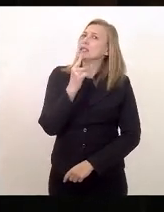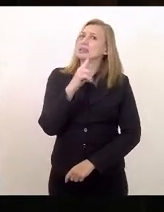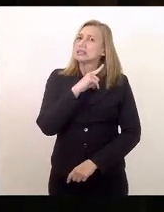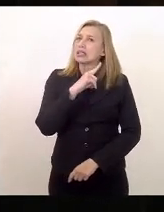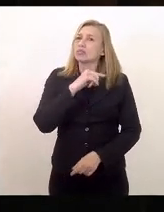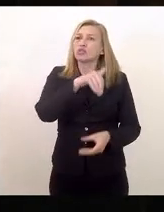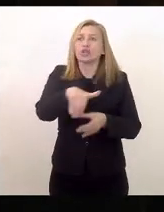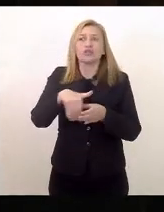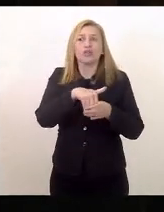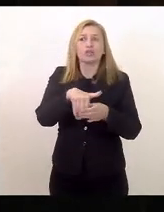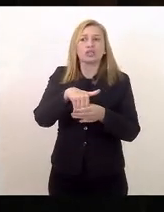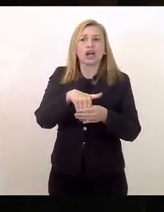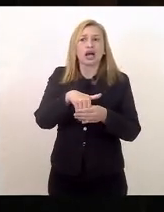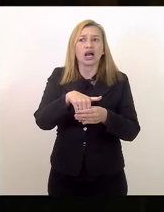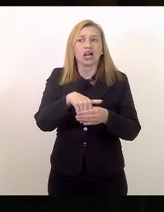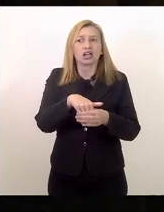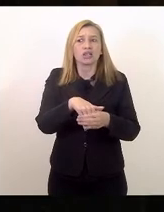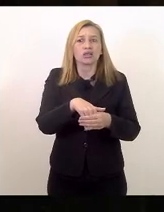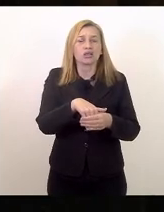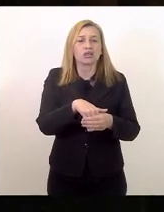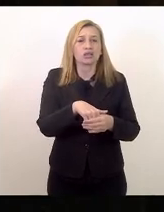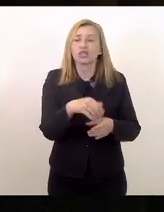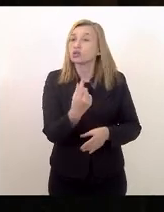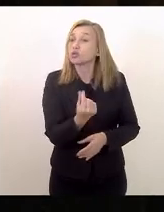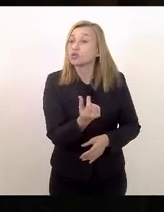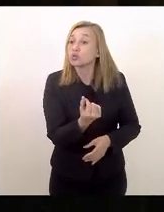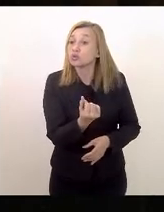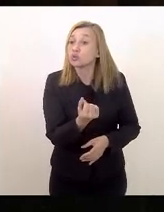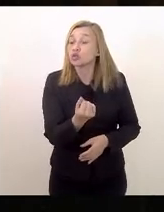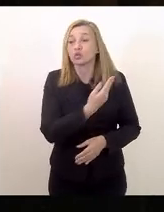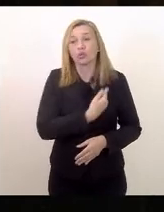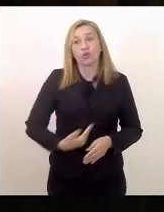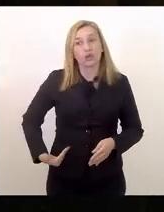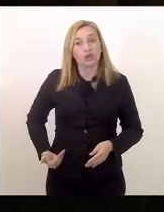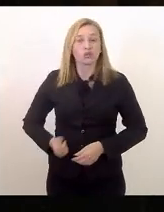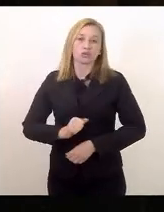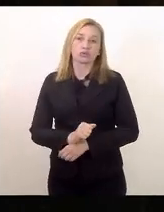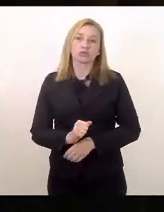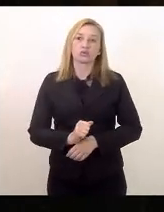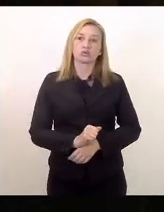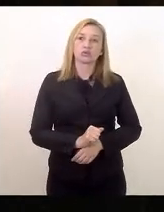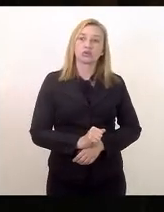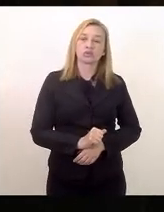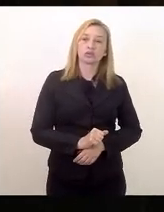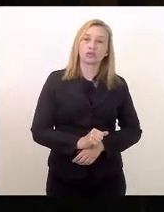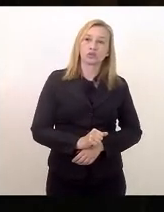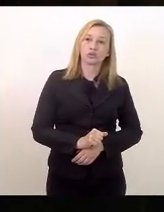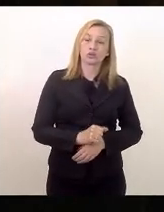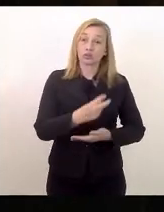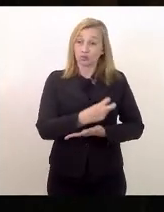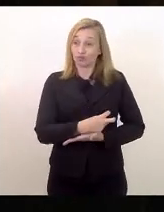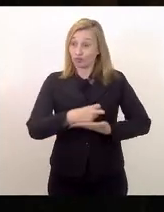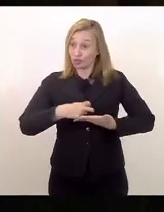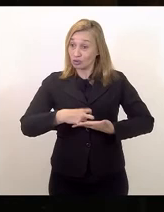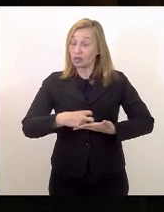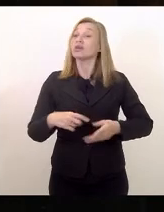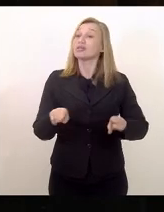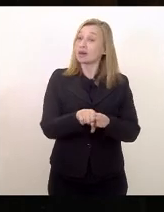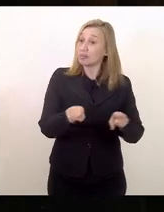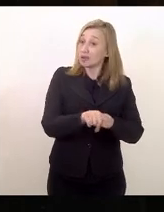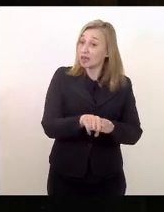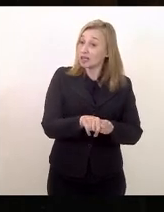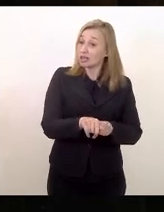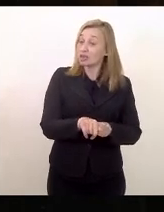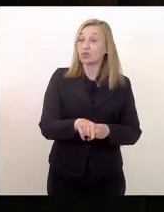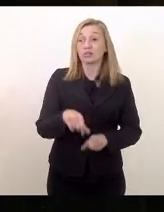que votar as contas do governo, tanto do governador empichado, Wilson Witzel, quanto do